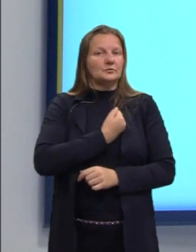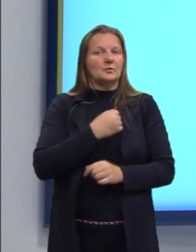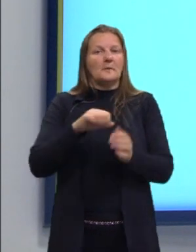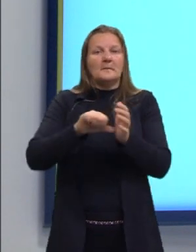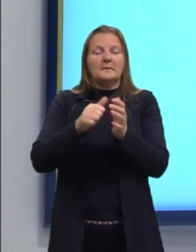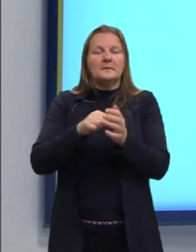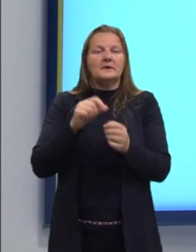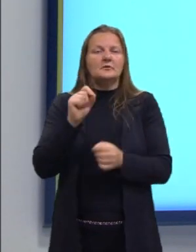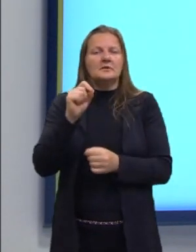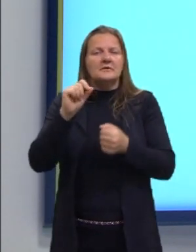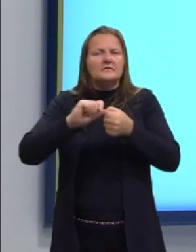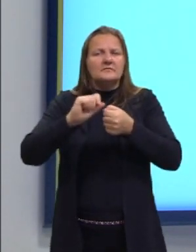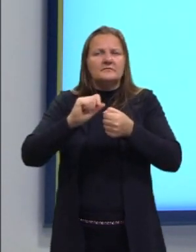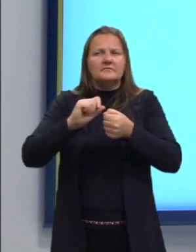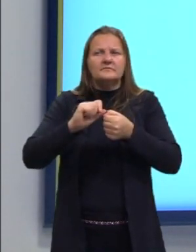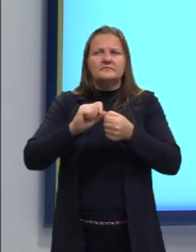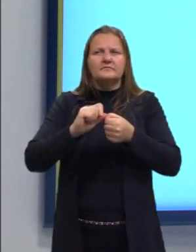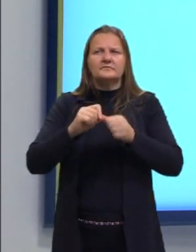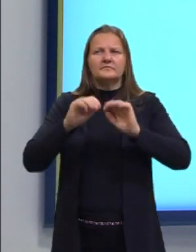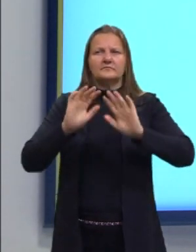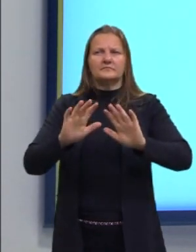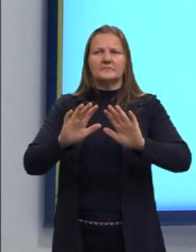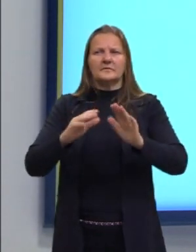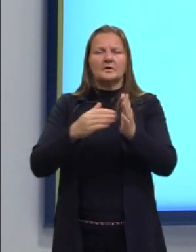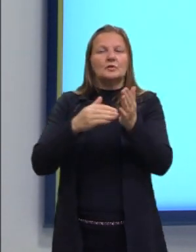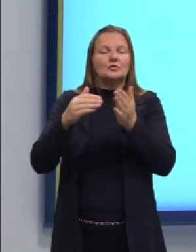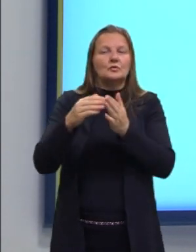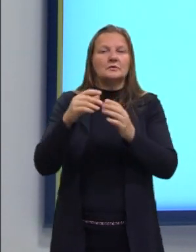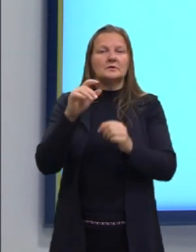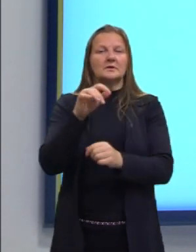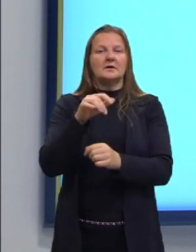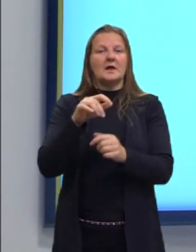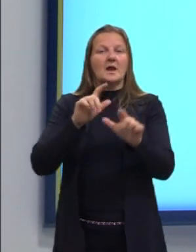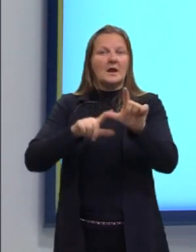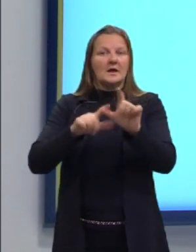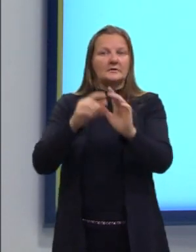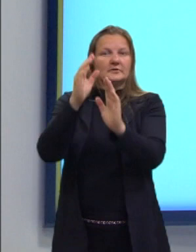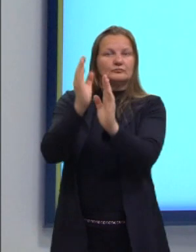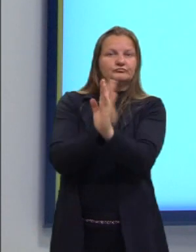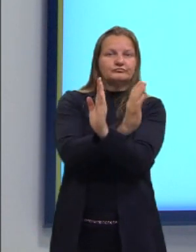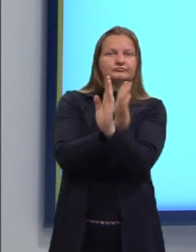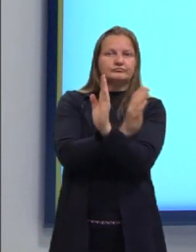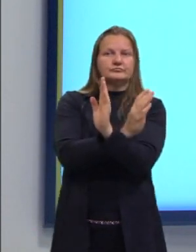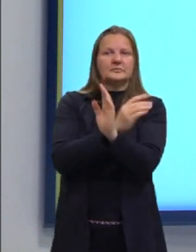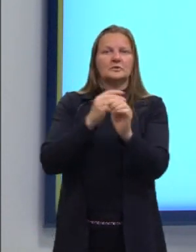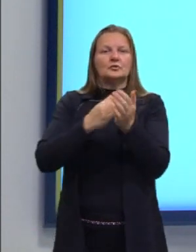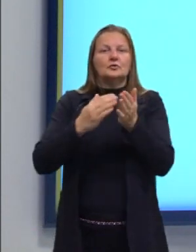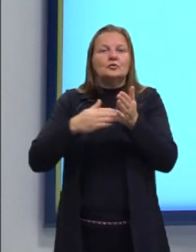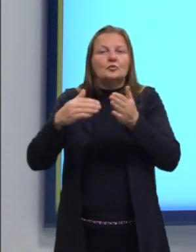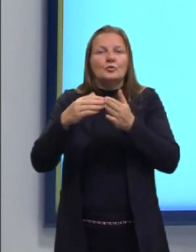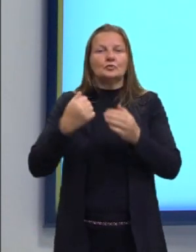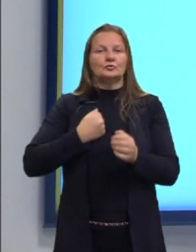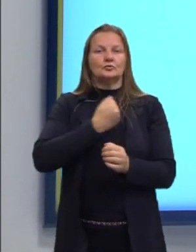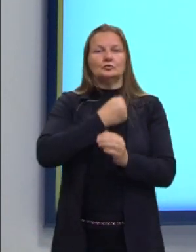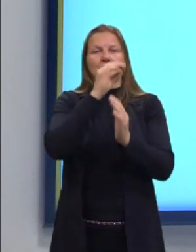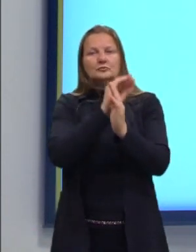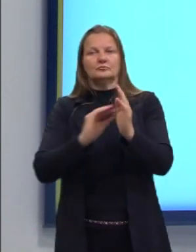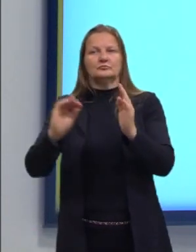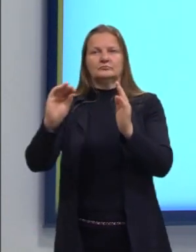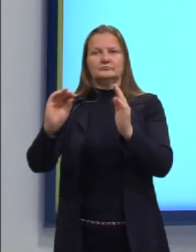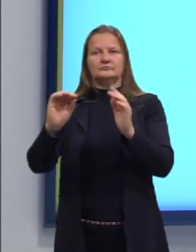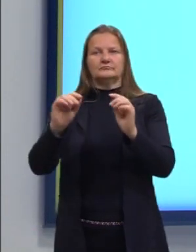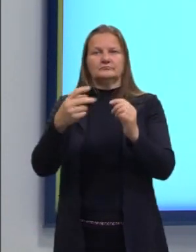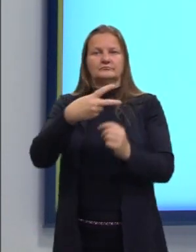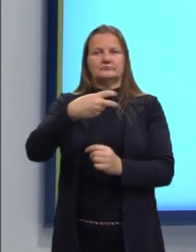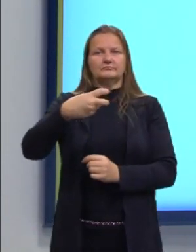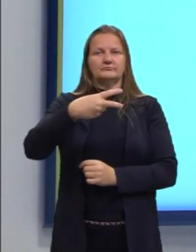primeira coisa que eu fiz aqui foi deixar todas as letras de um mesmo lado e todos os números do outro lado da